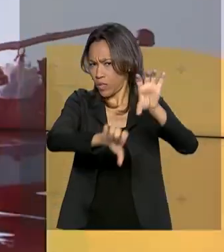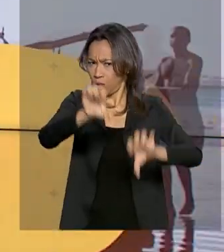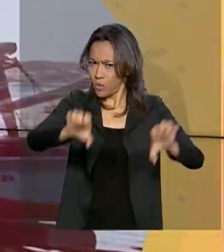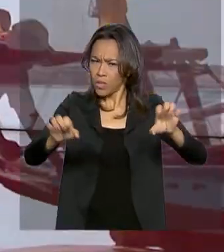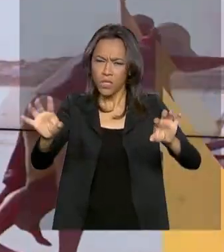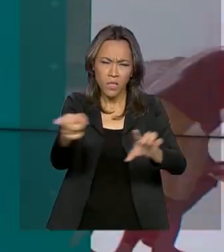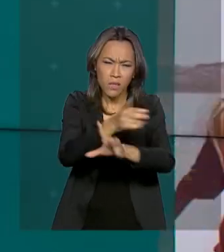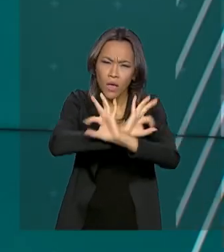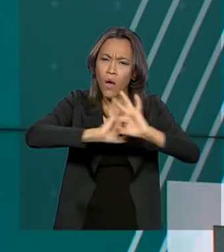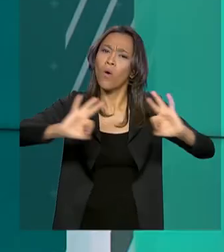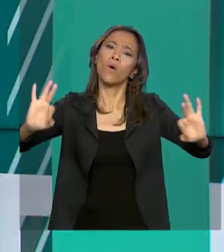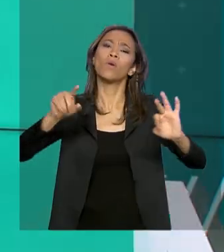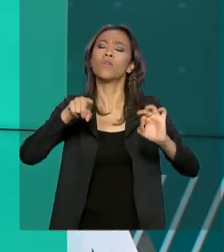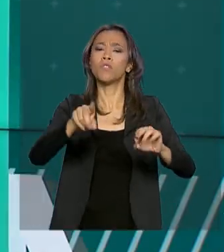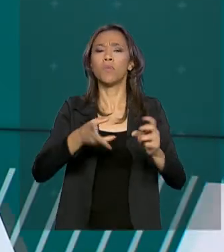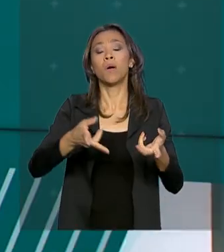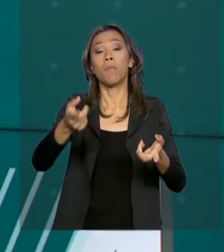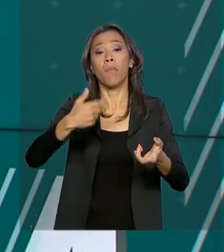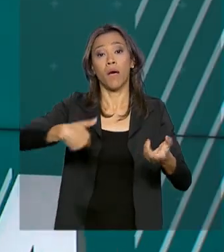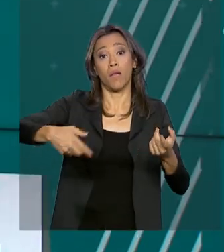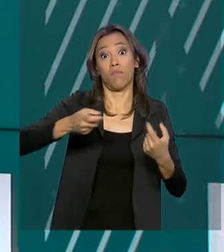o desenvolvimento do mercado de viagens no país.